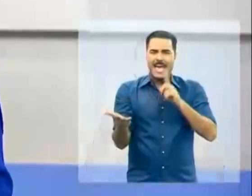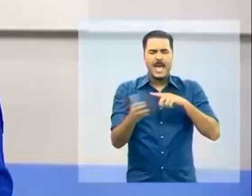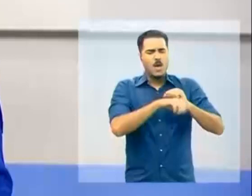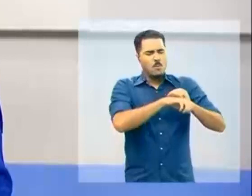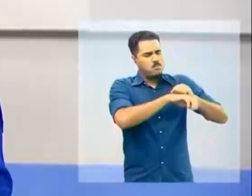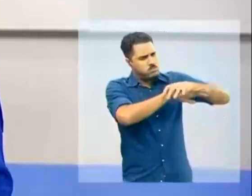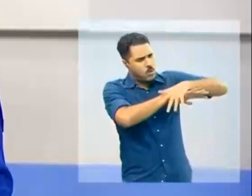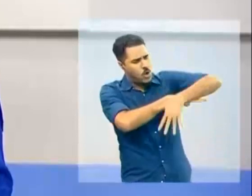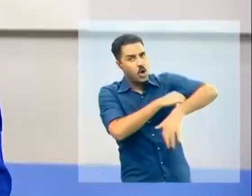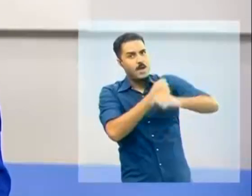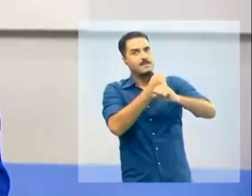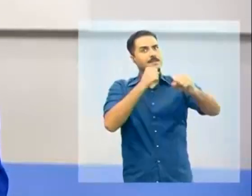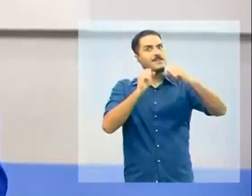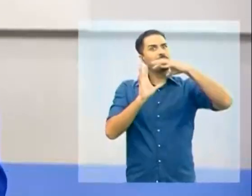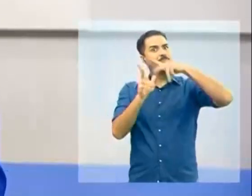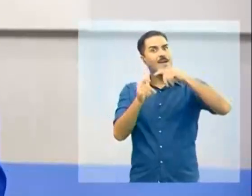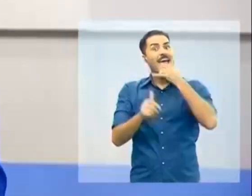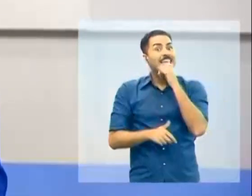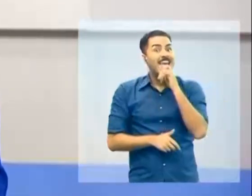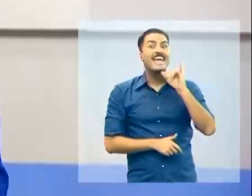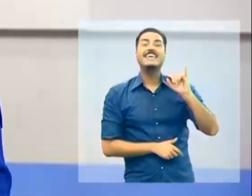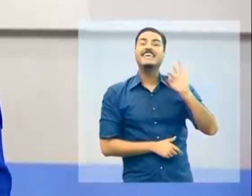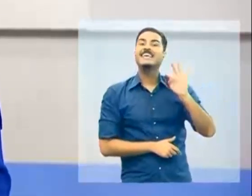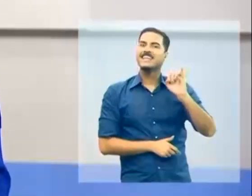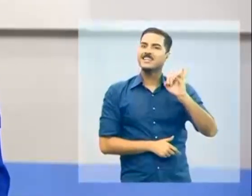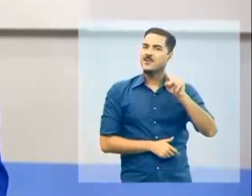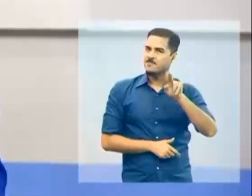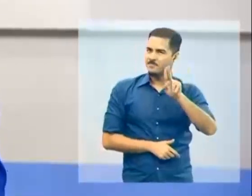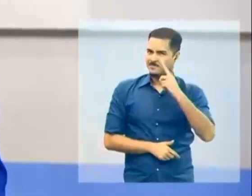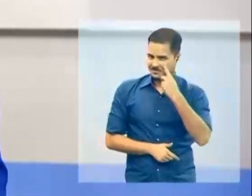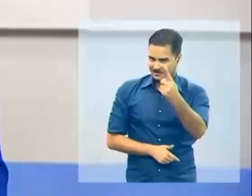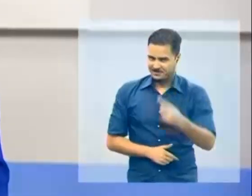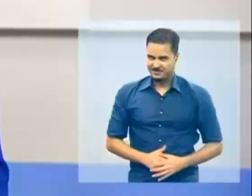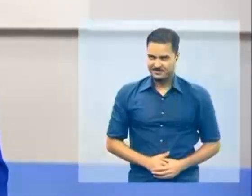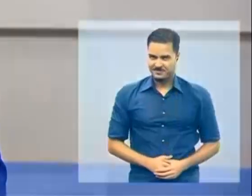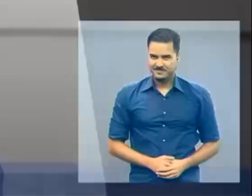conhecer a gigante mundial da produção de energia, Itaipô.